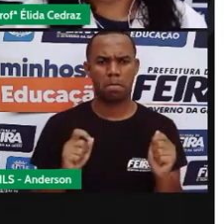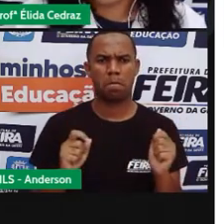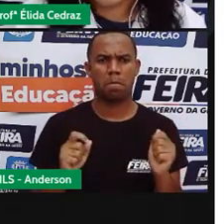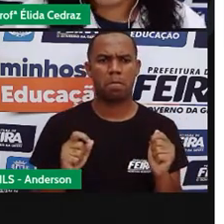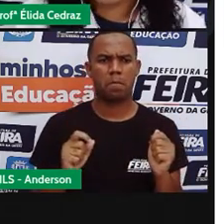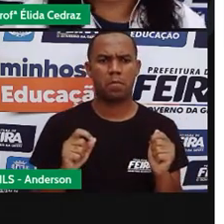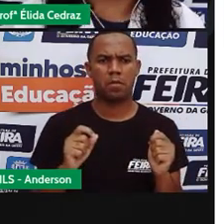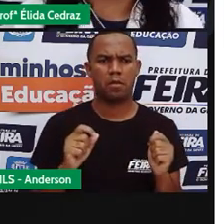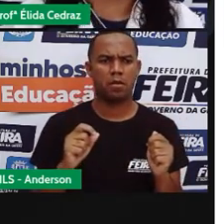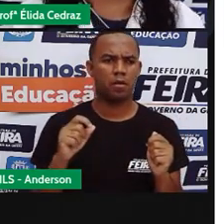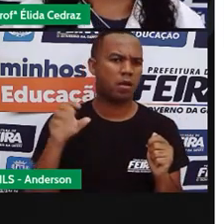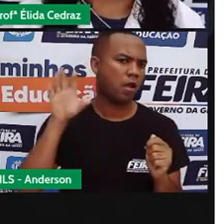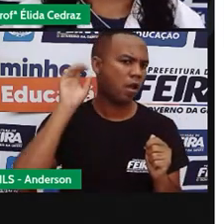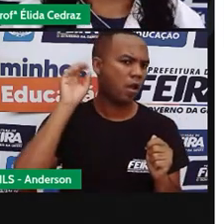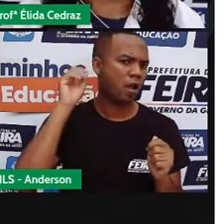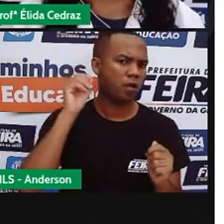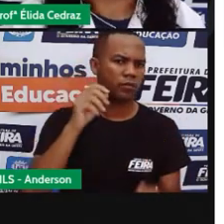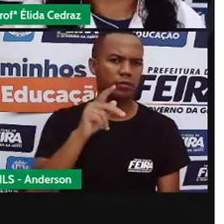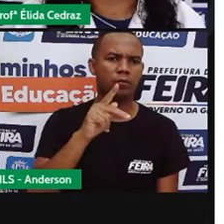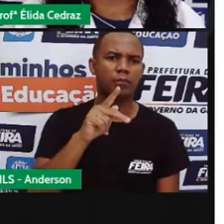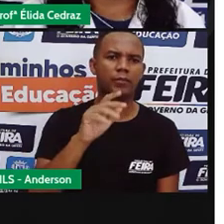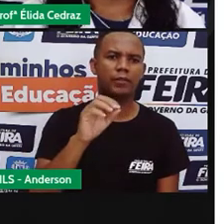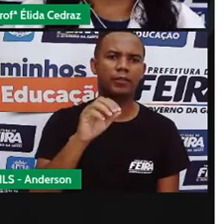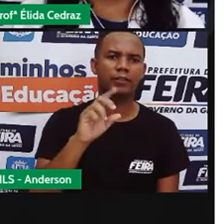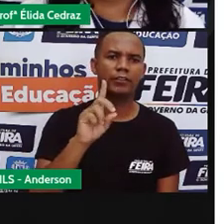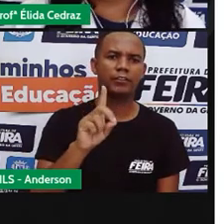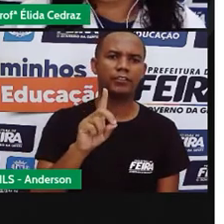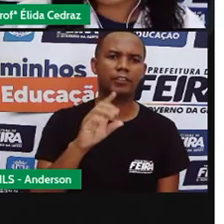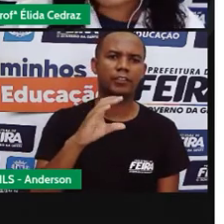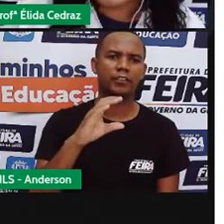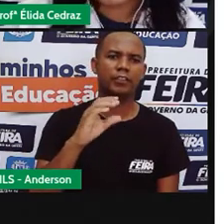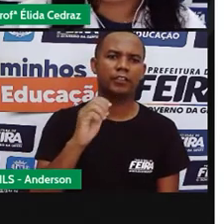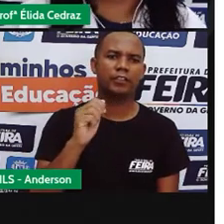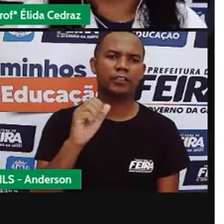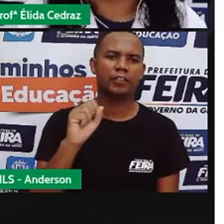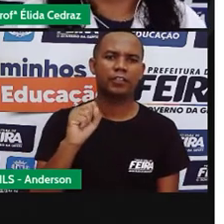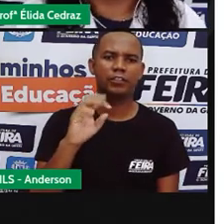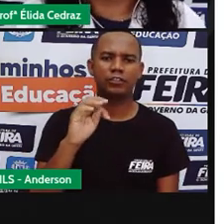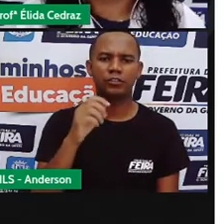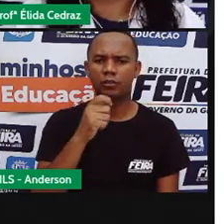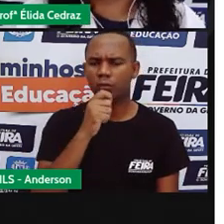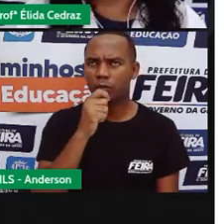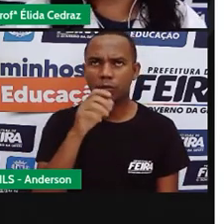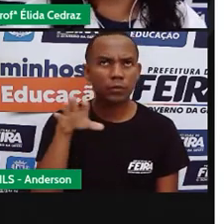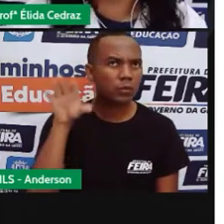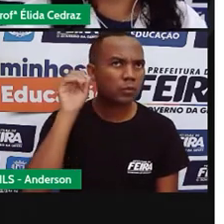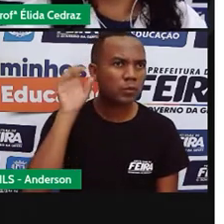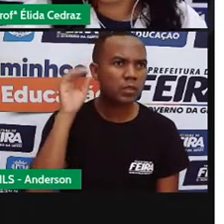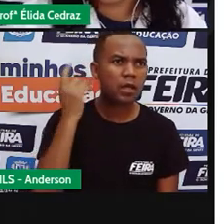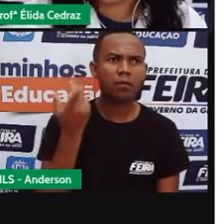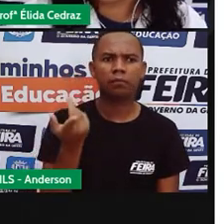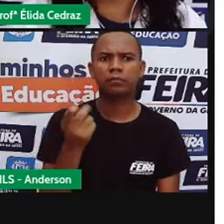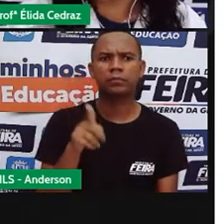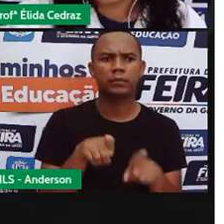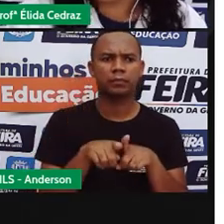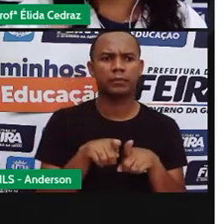Podcast, áudios, MP4 que são os vídeos, MP3 que também são áudios